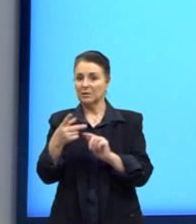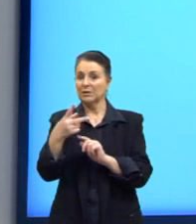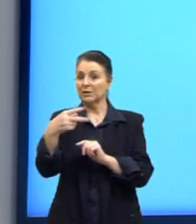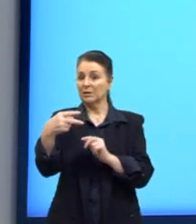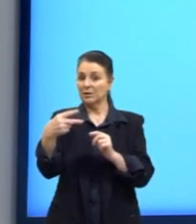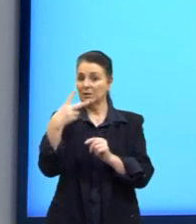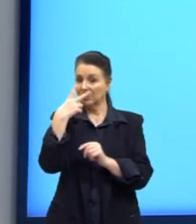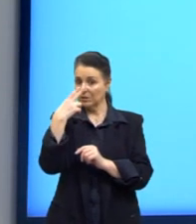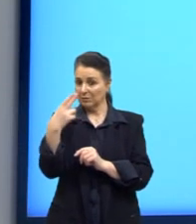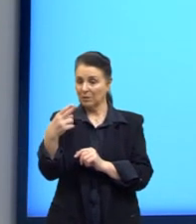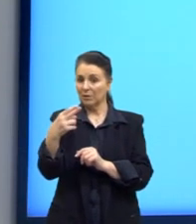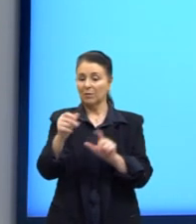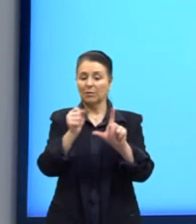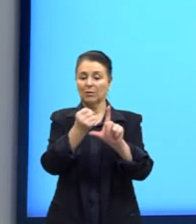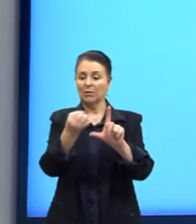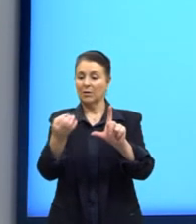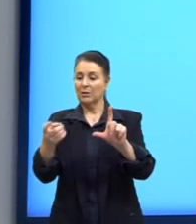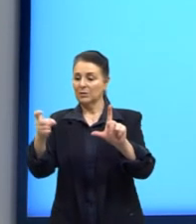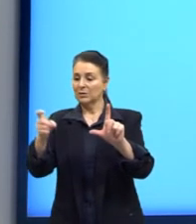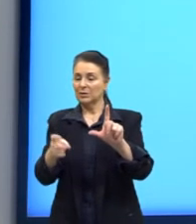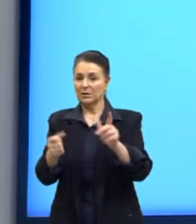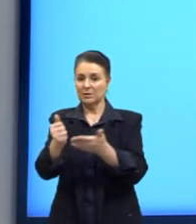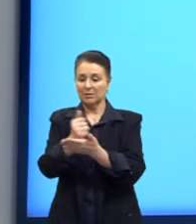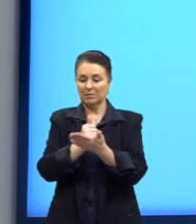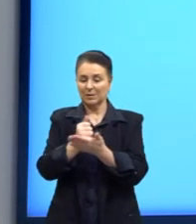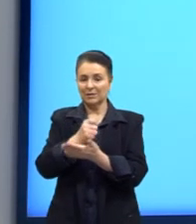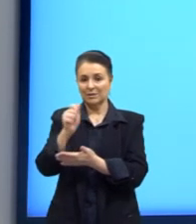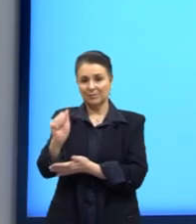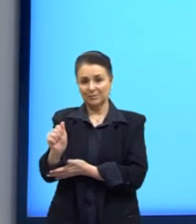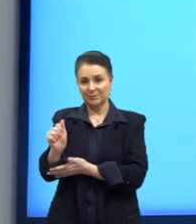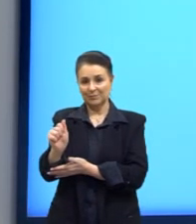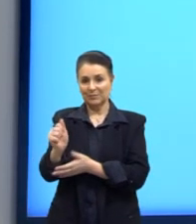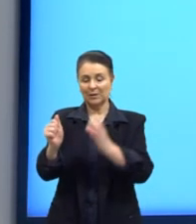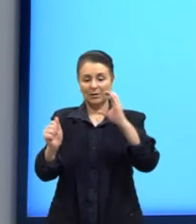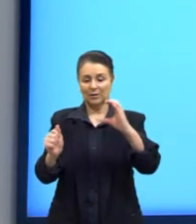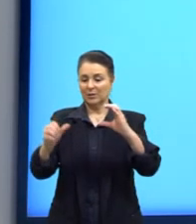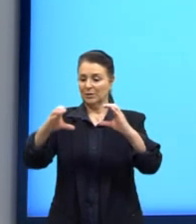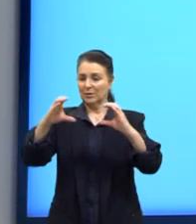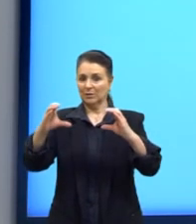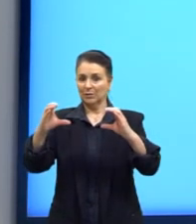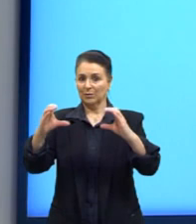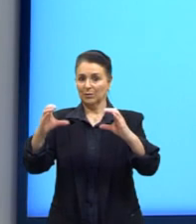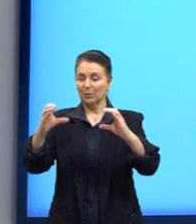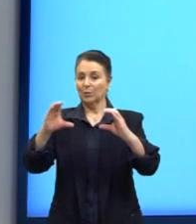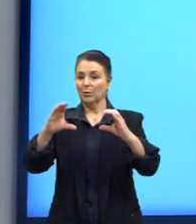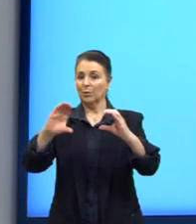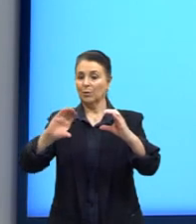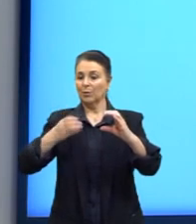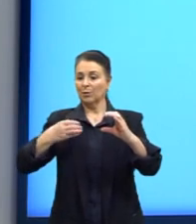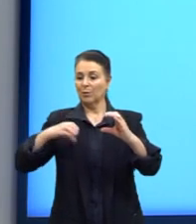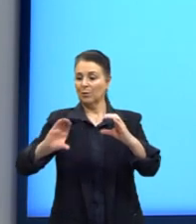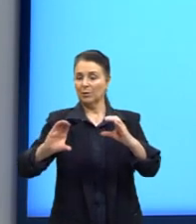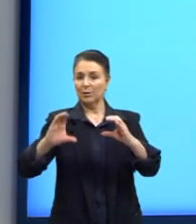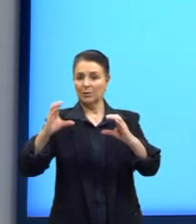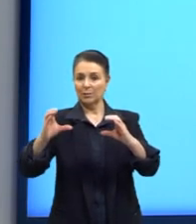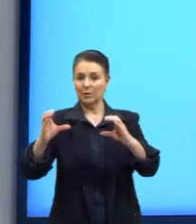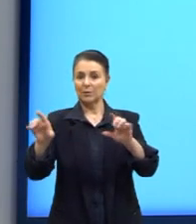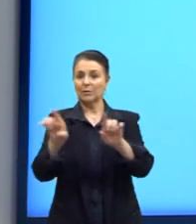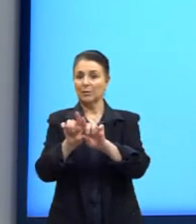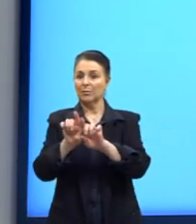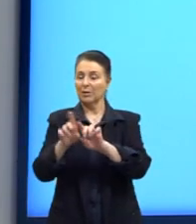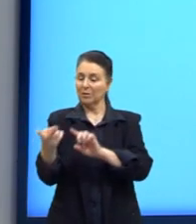a logaritmo de x na base a. Além disso, o domínio e o contradomínio também são invertidos, né? Na função